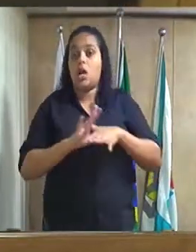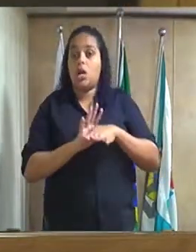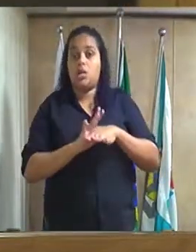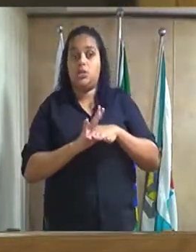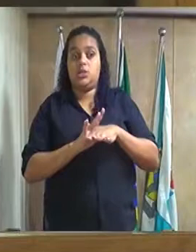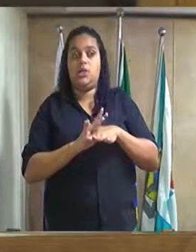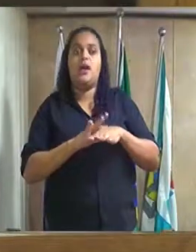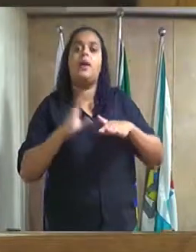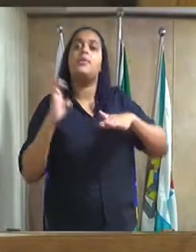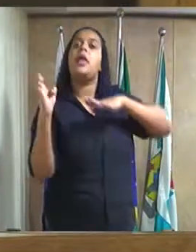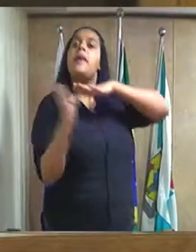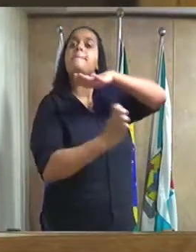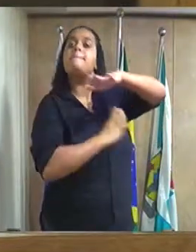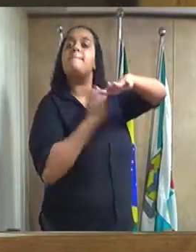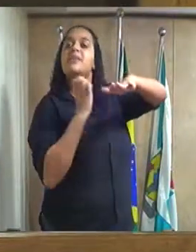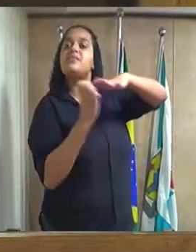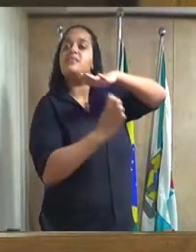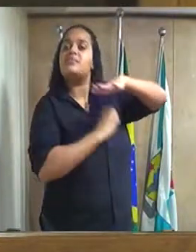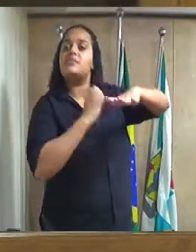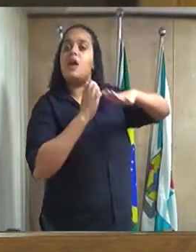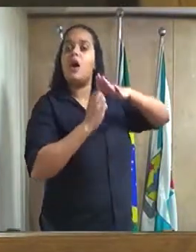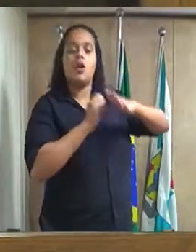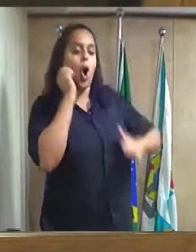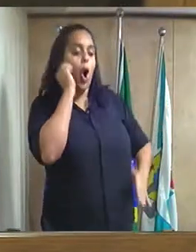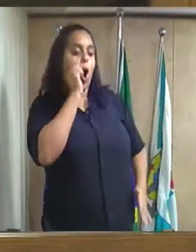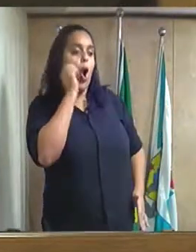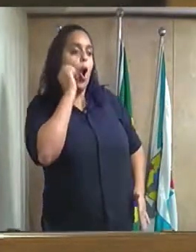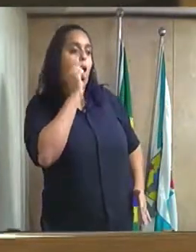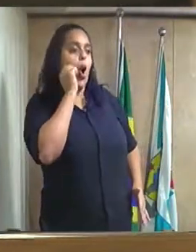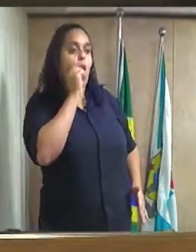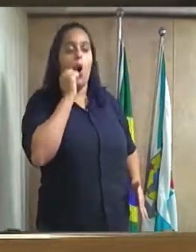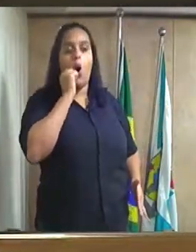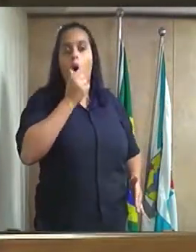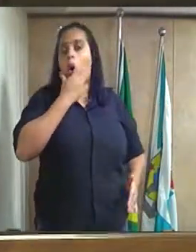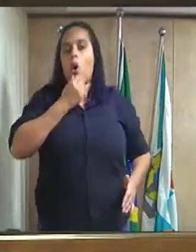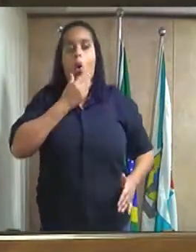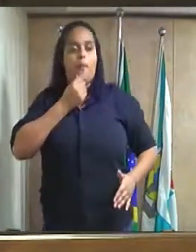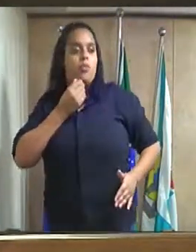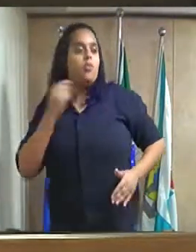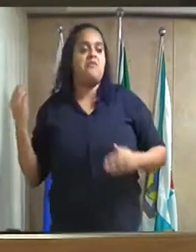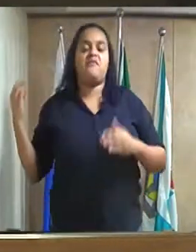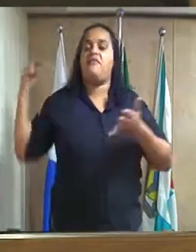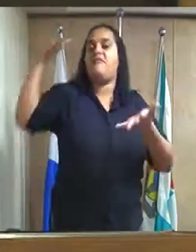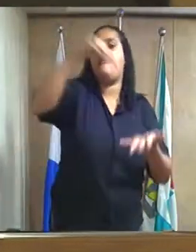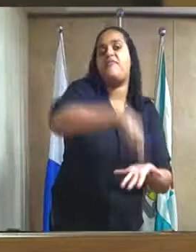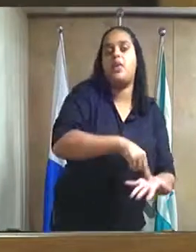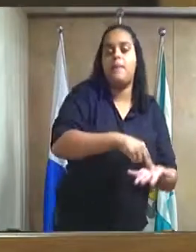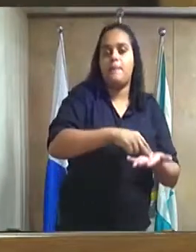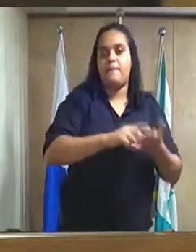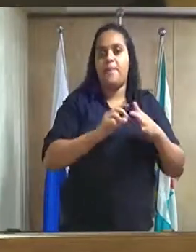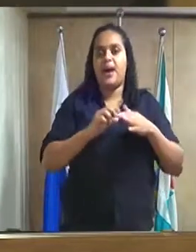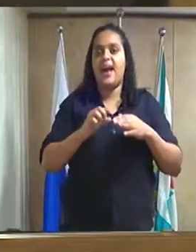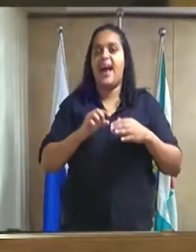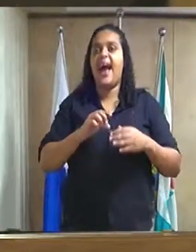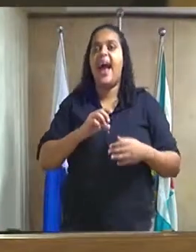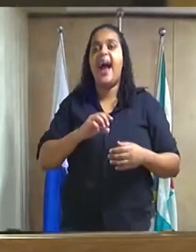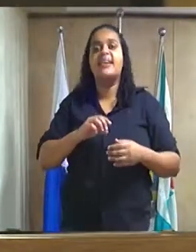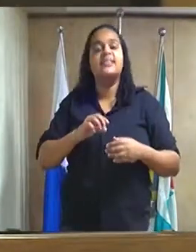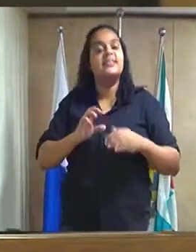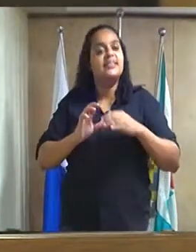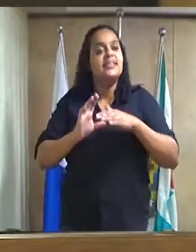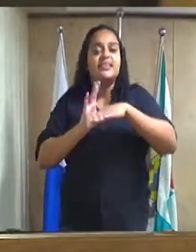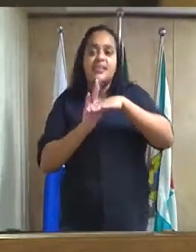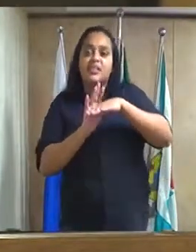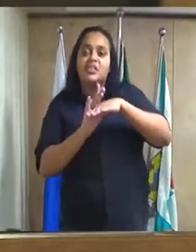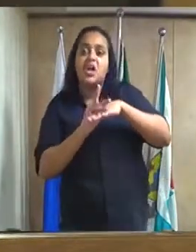os empresários do Rio estão saindo do Rio estão vindo para Caxias sabe por que porque já já está rolando lá